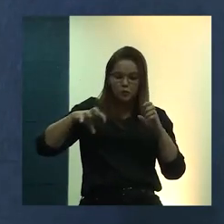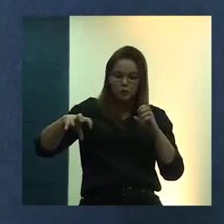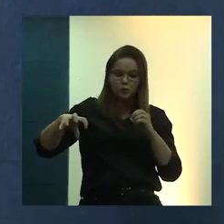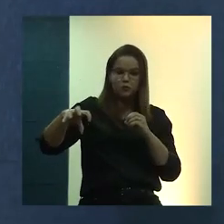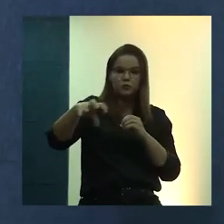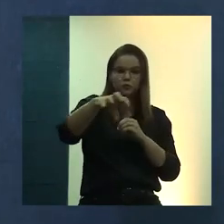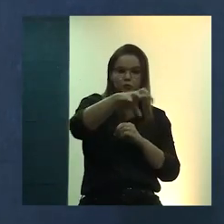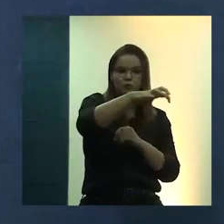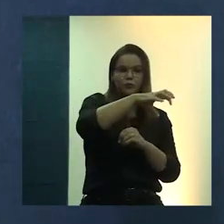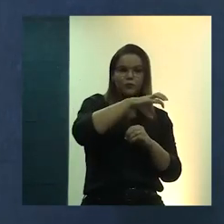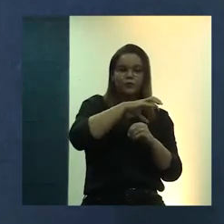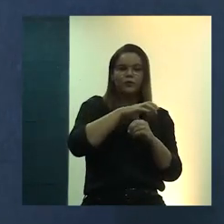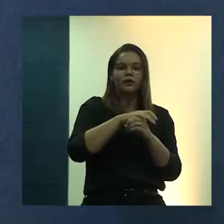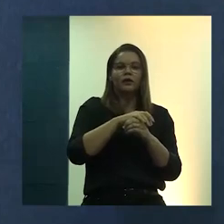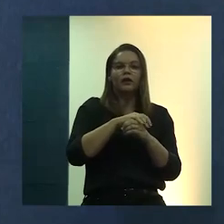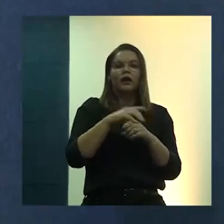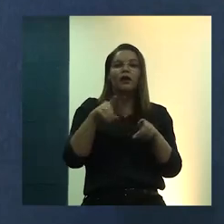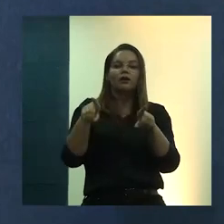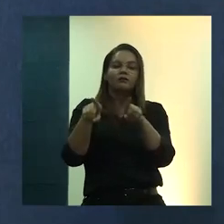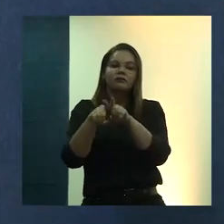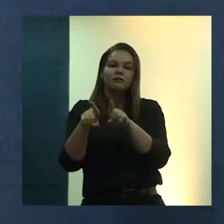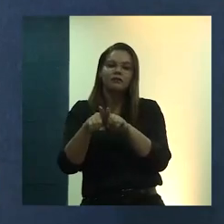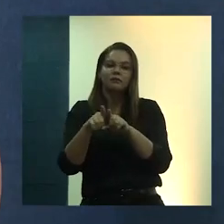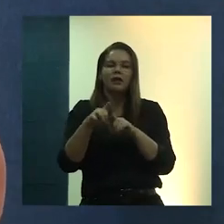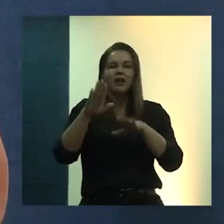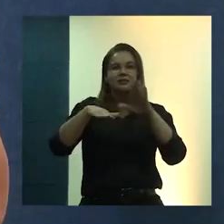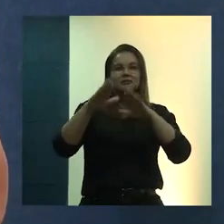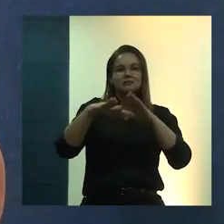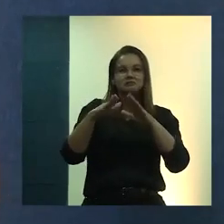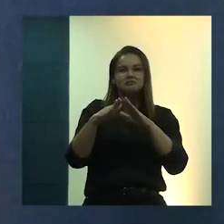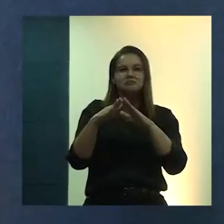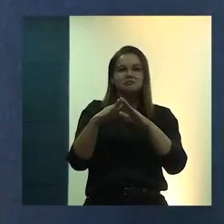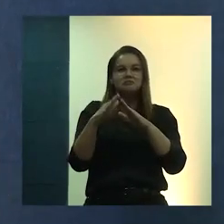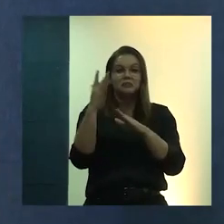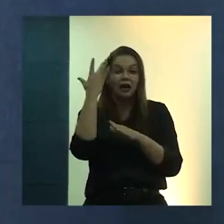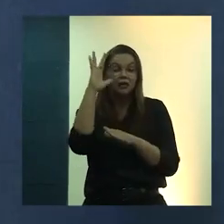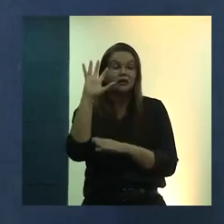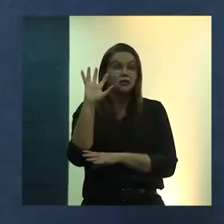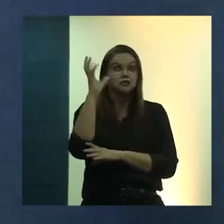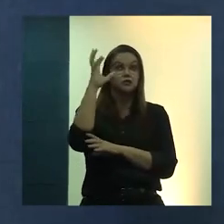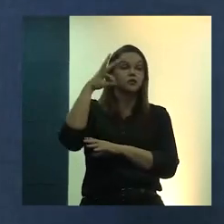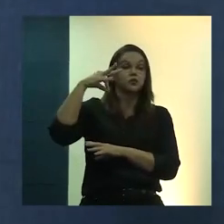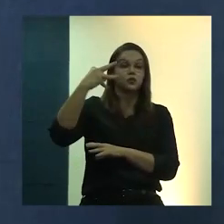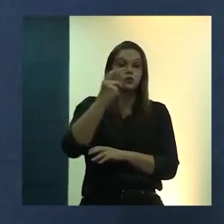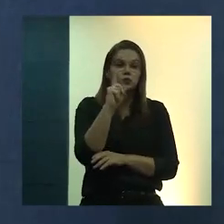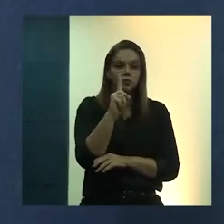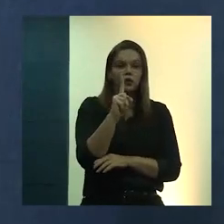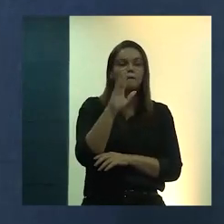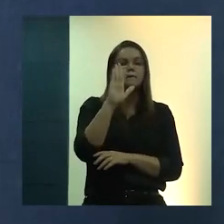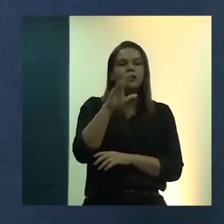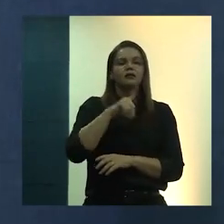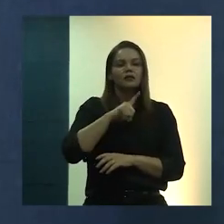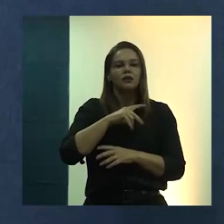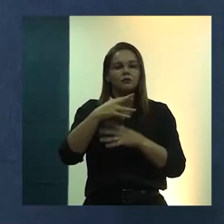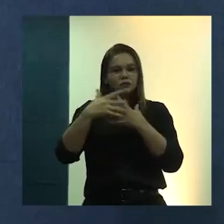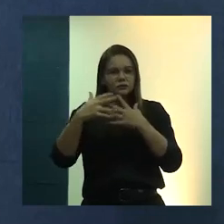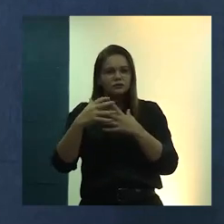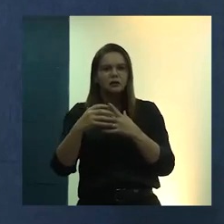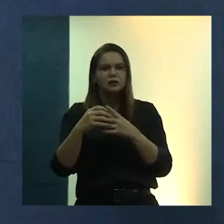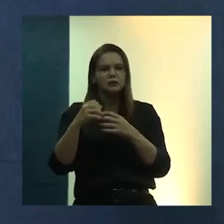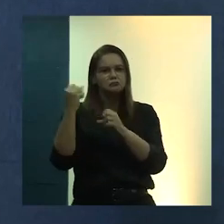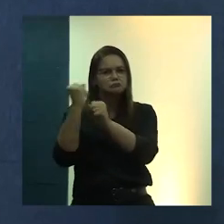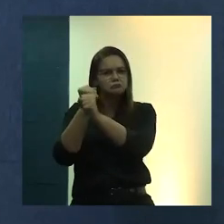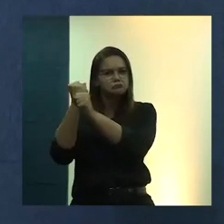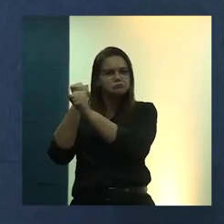ainda com passos não muito definidos. Mas então, nós temos uma cidade construída, como todos já falaram